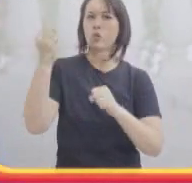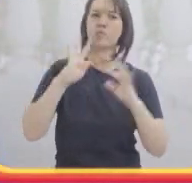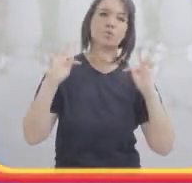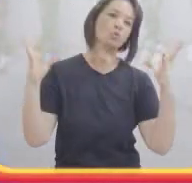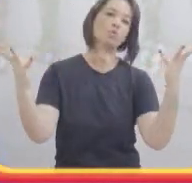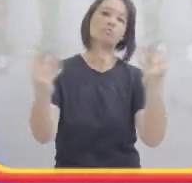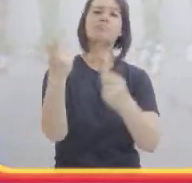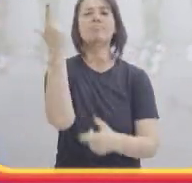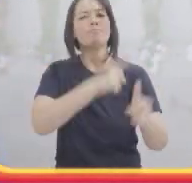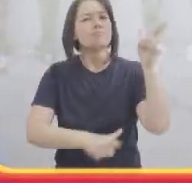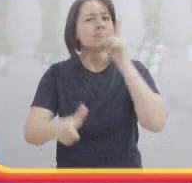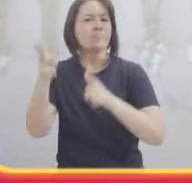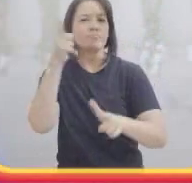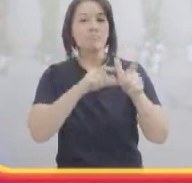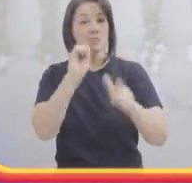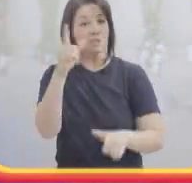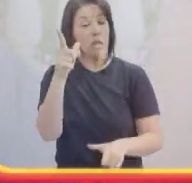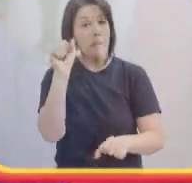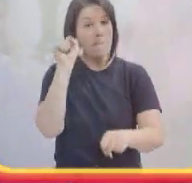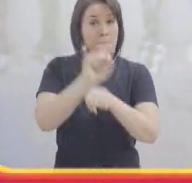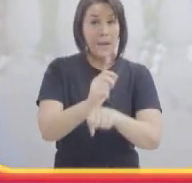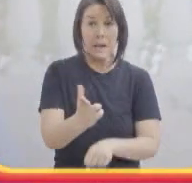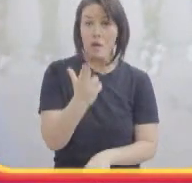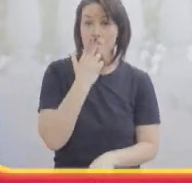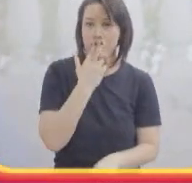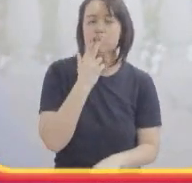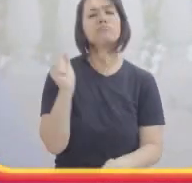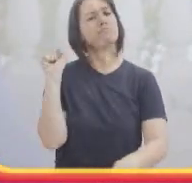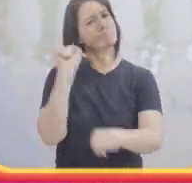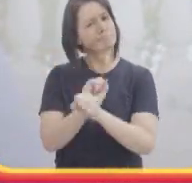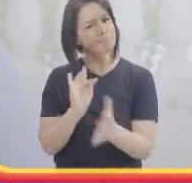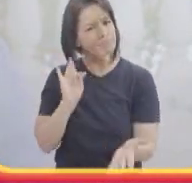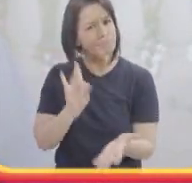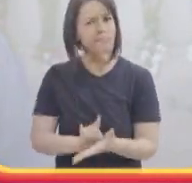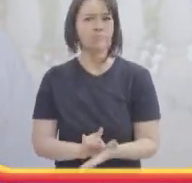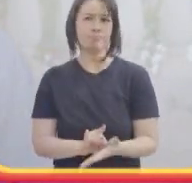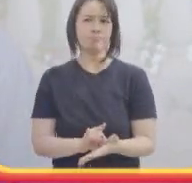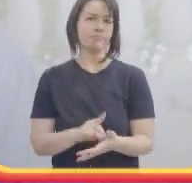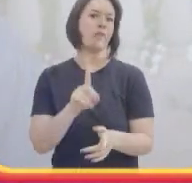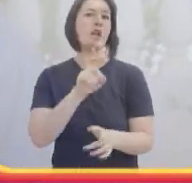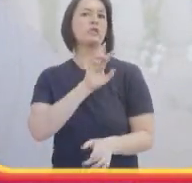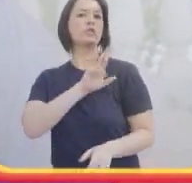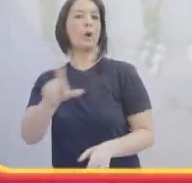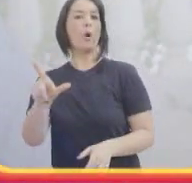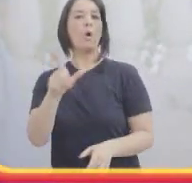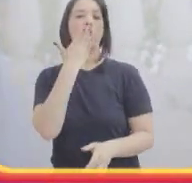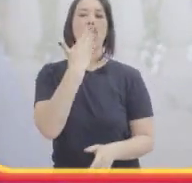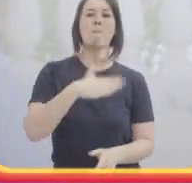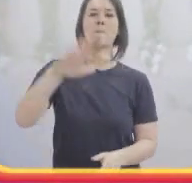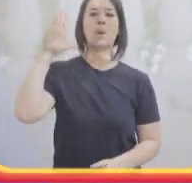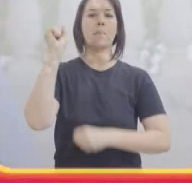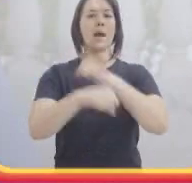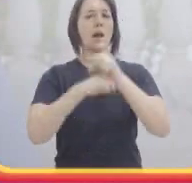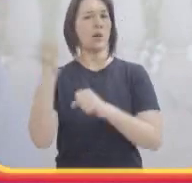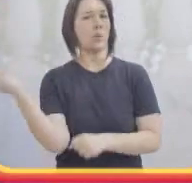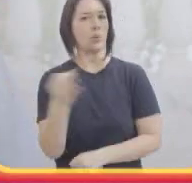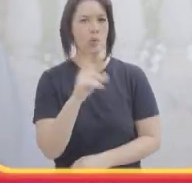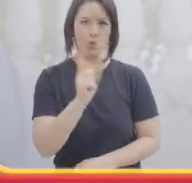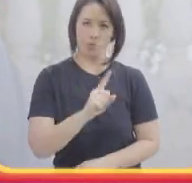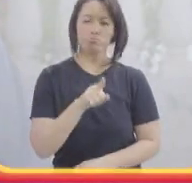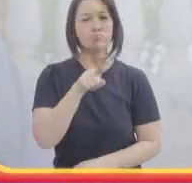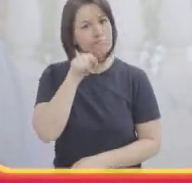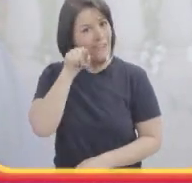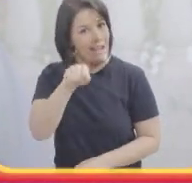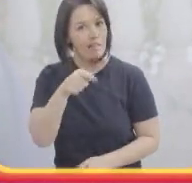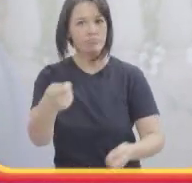fumar, para de fumar, realmente. Não fica só na promessa do ano novo. E é isso, que a gente se esbarre por aí, né? Nos